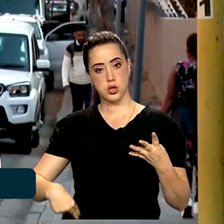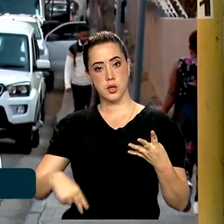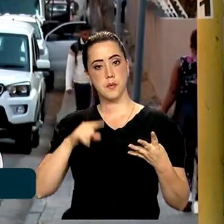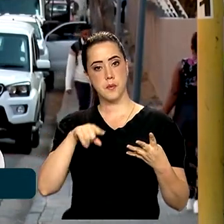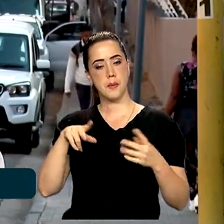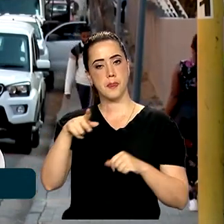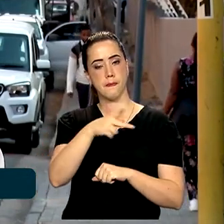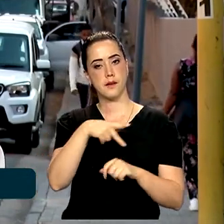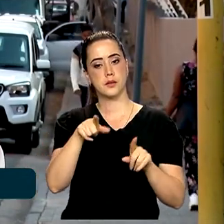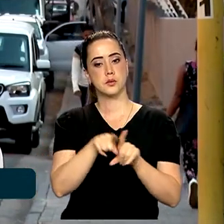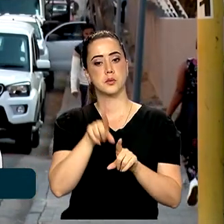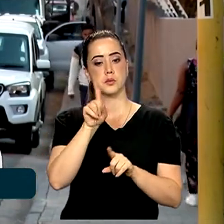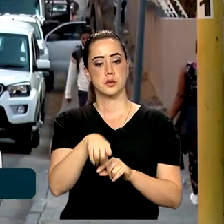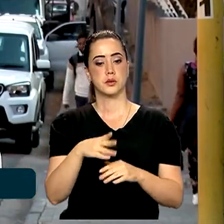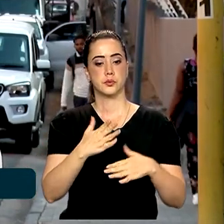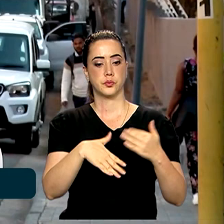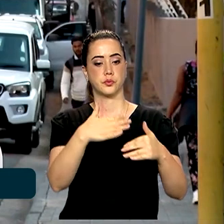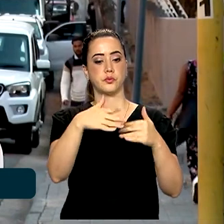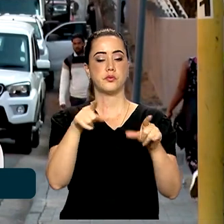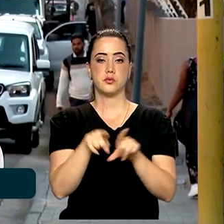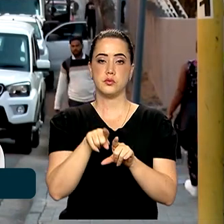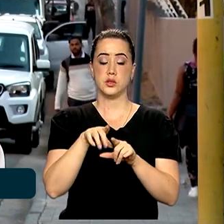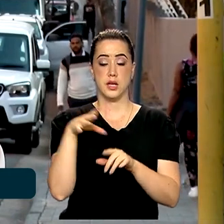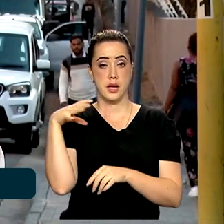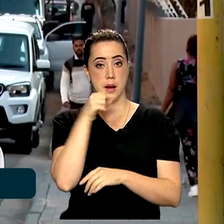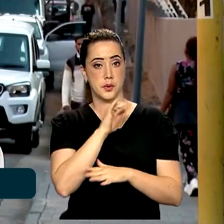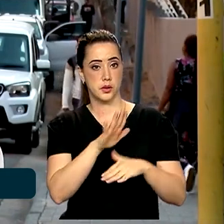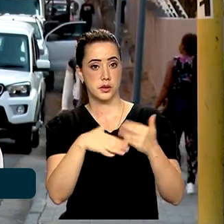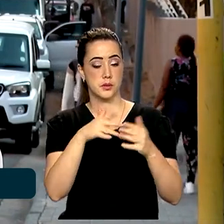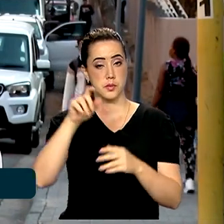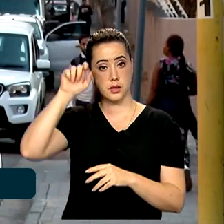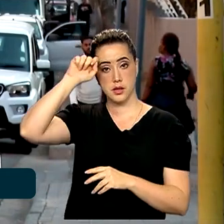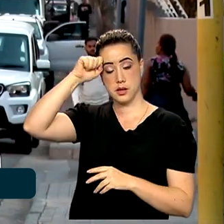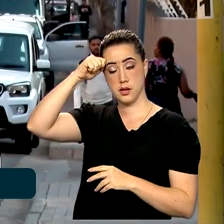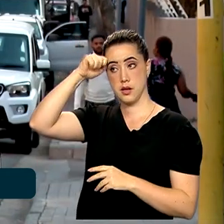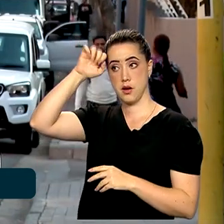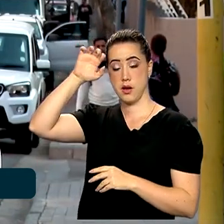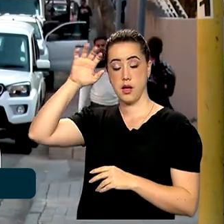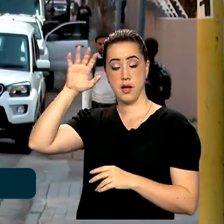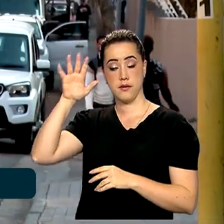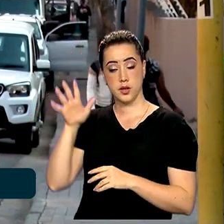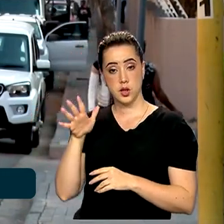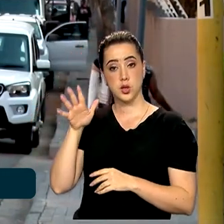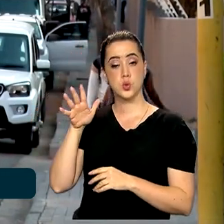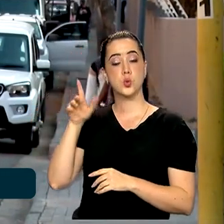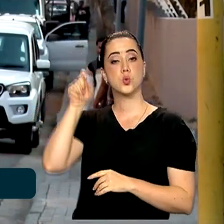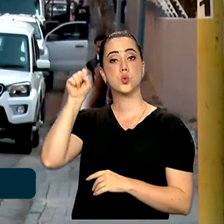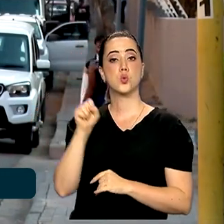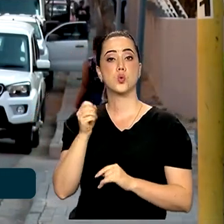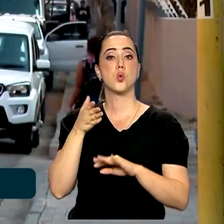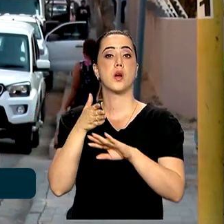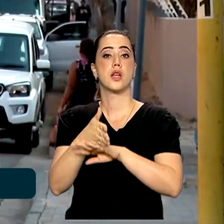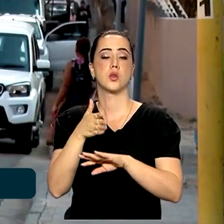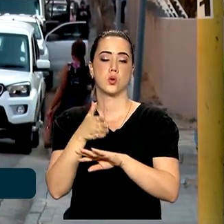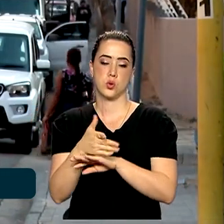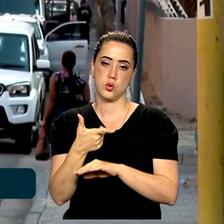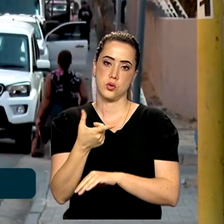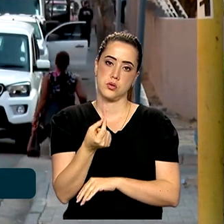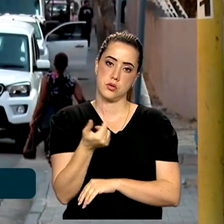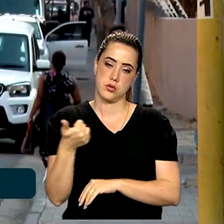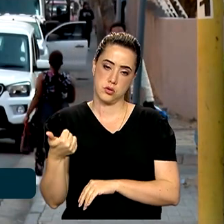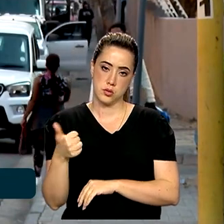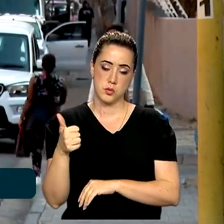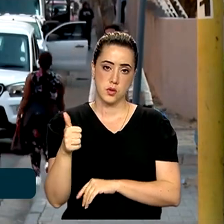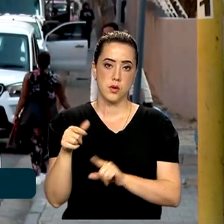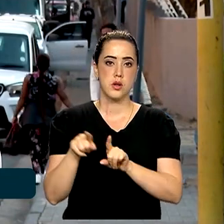emergentes em rápido crescimento. A África do Sul entrou em 2011 e apesar de ser a menor em termos